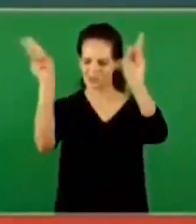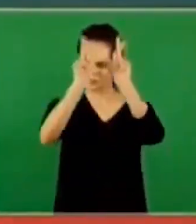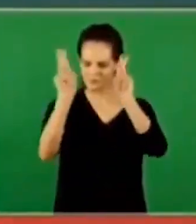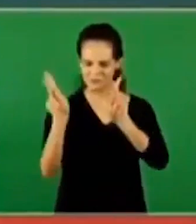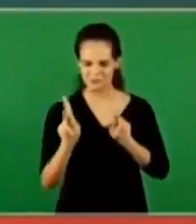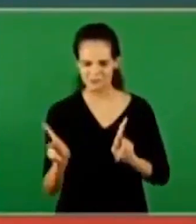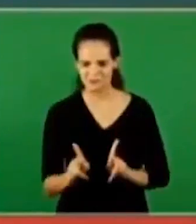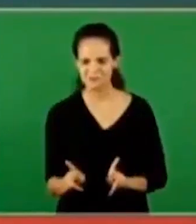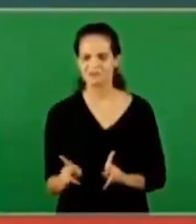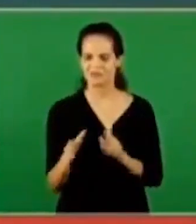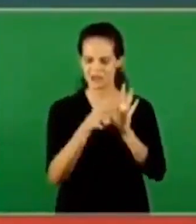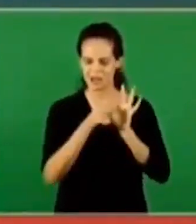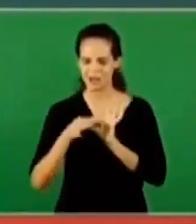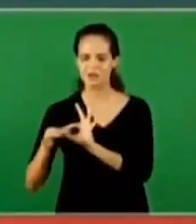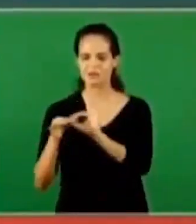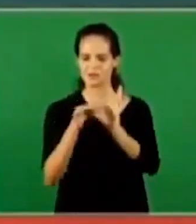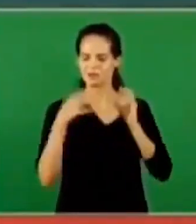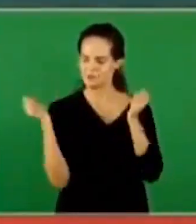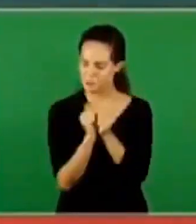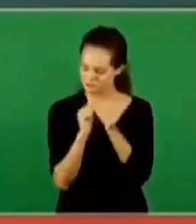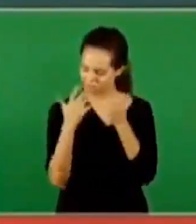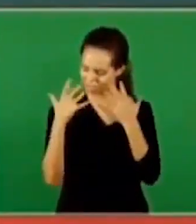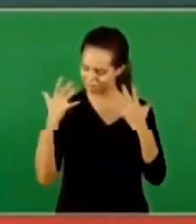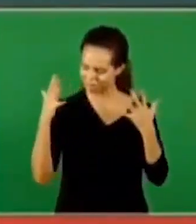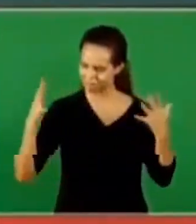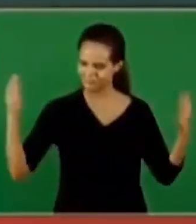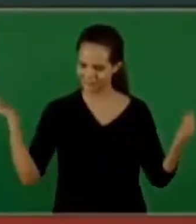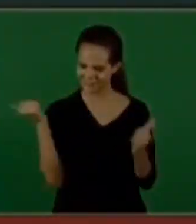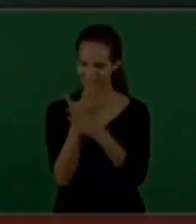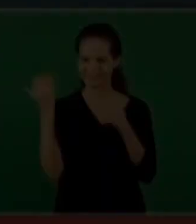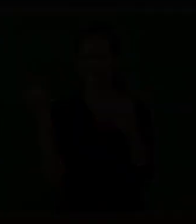Esta comunhão gera glorificação. Esta comunhão gera gratidão.